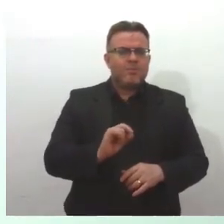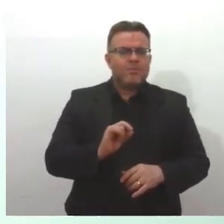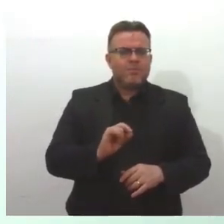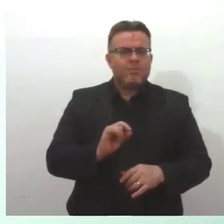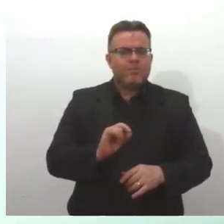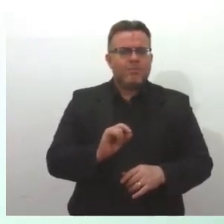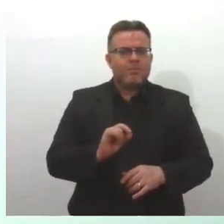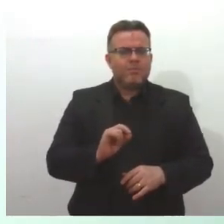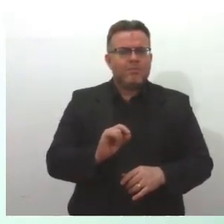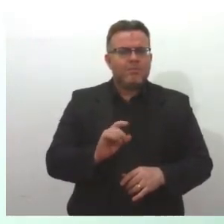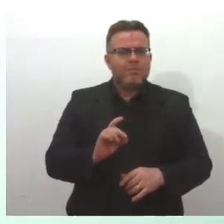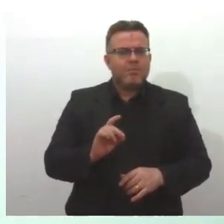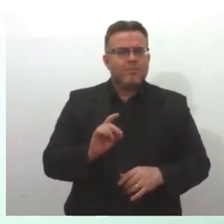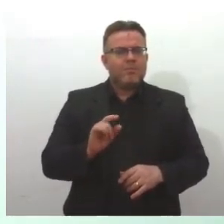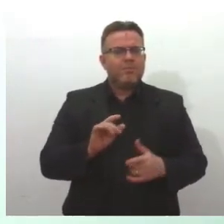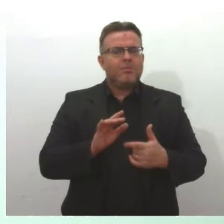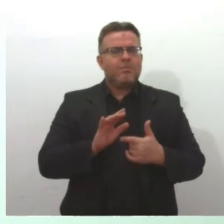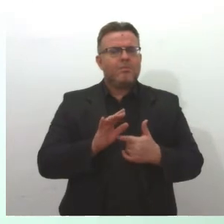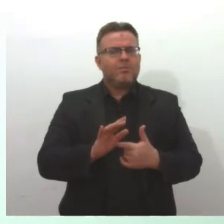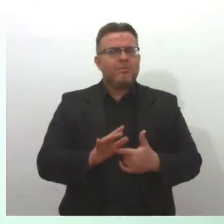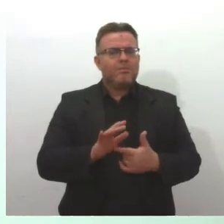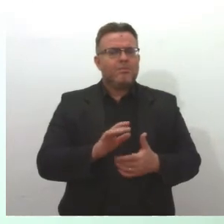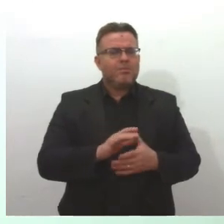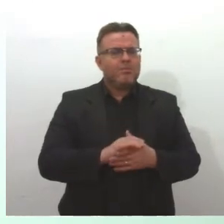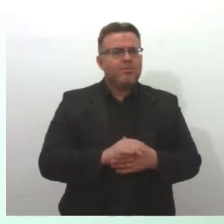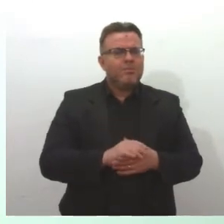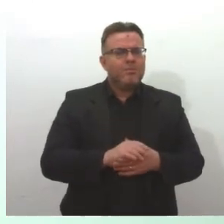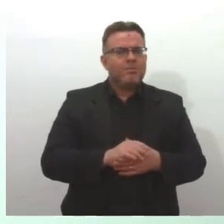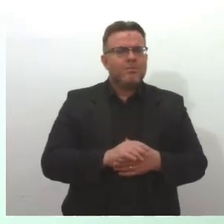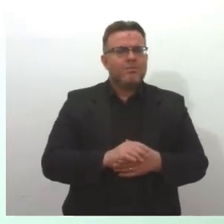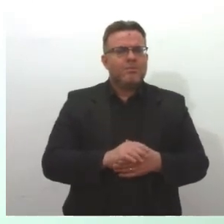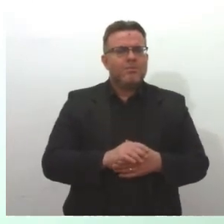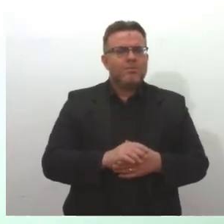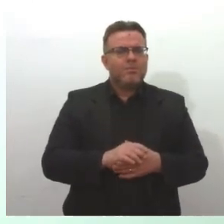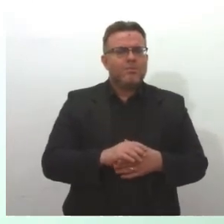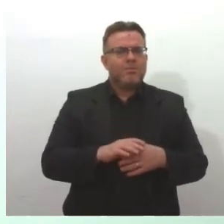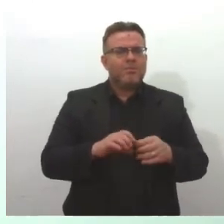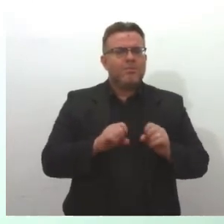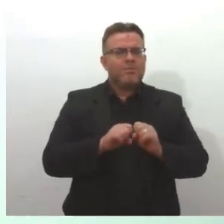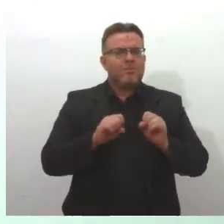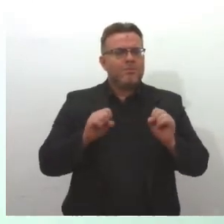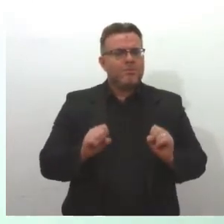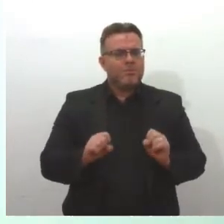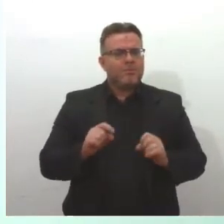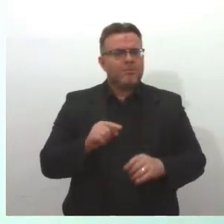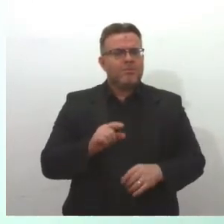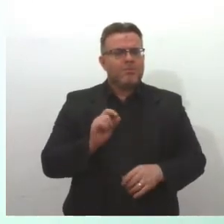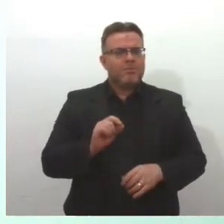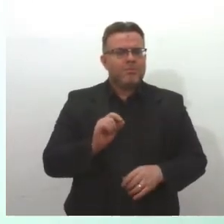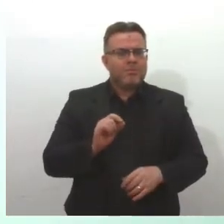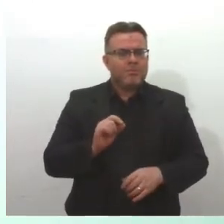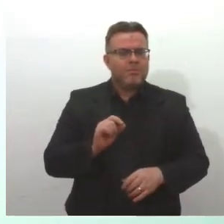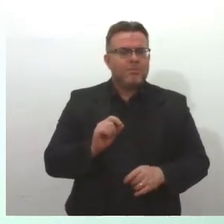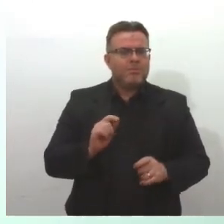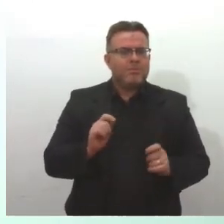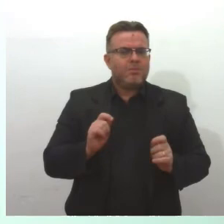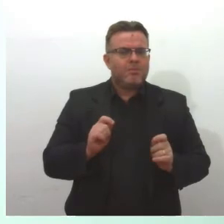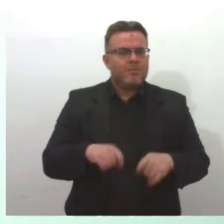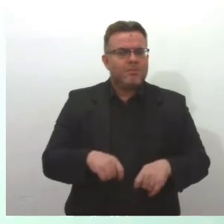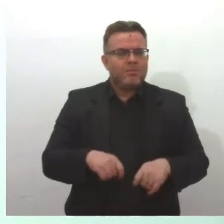-feiras, às 17 horas. Mas, como os sistemas são feitos para atender até a capacidade